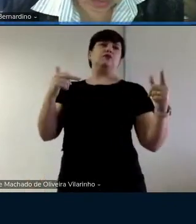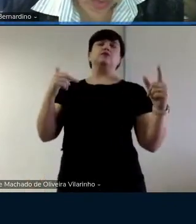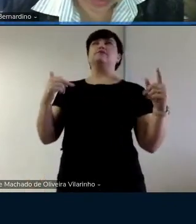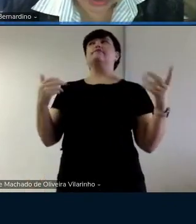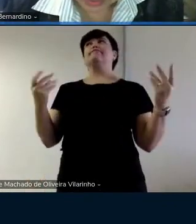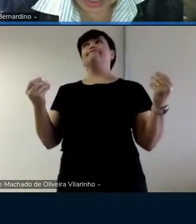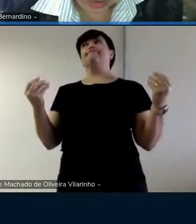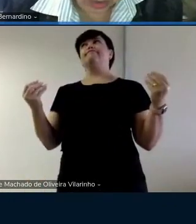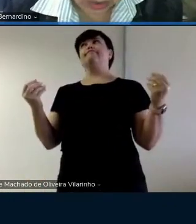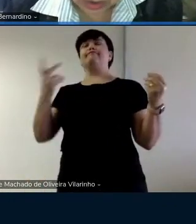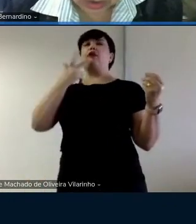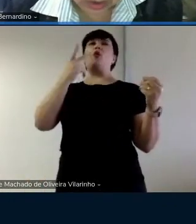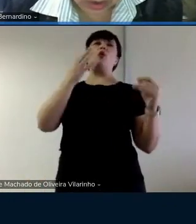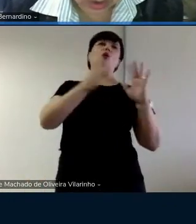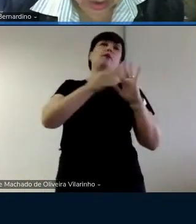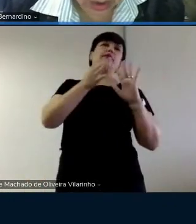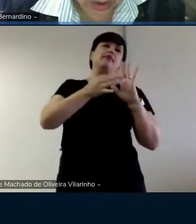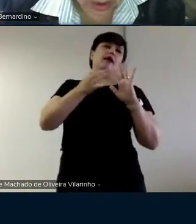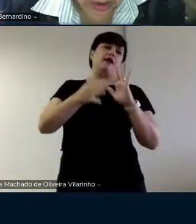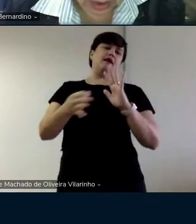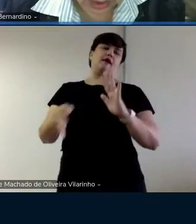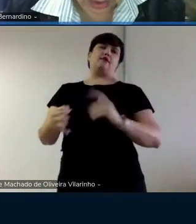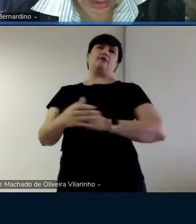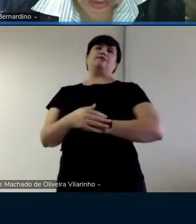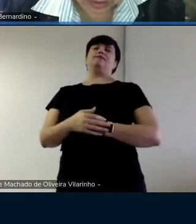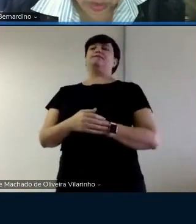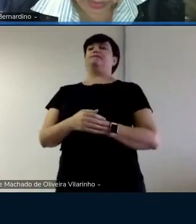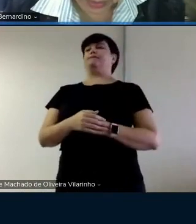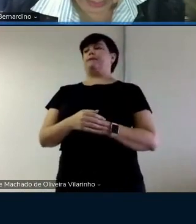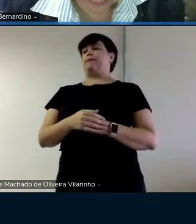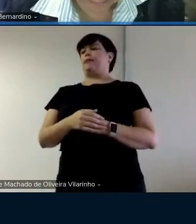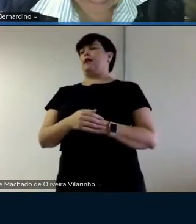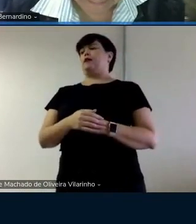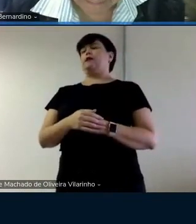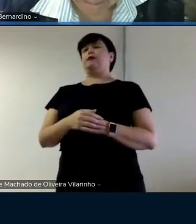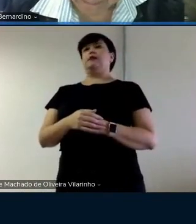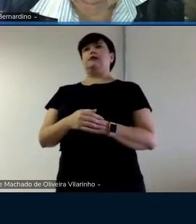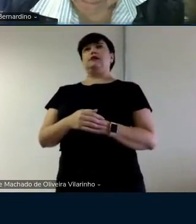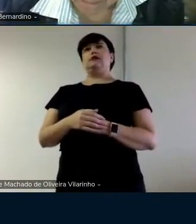seriam comentários é sobre